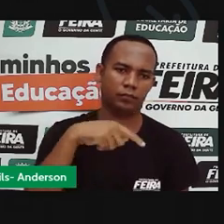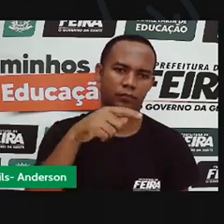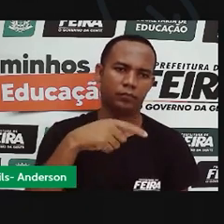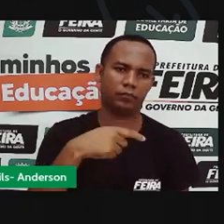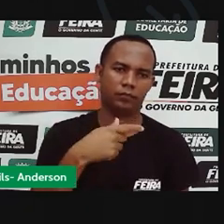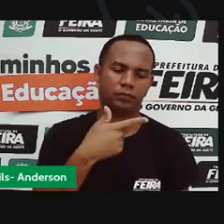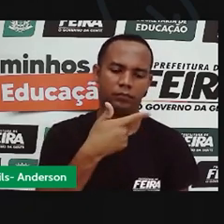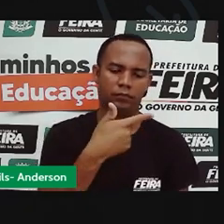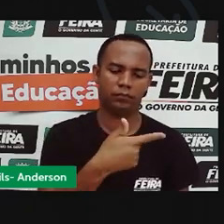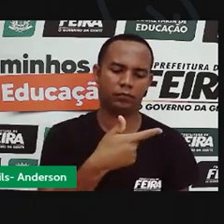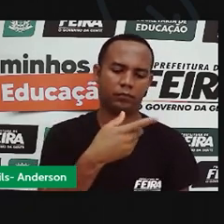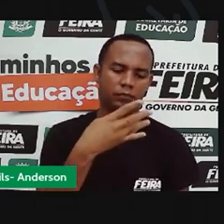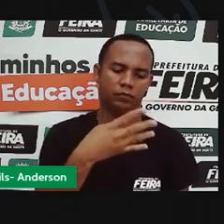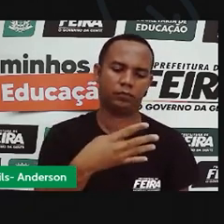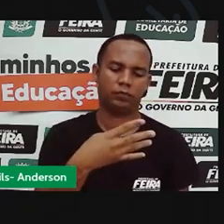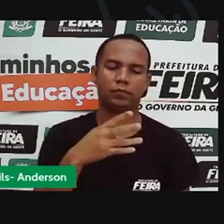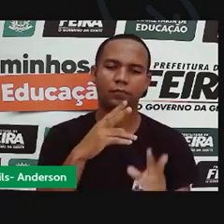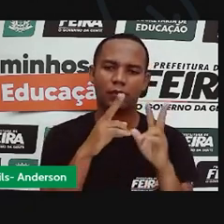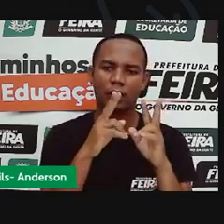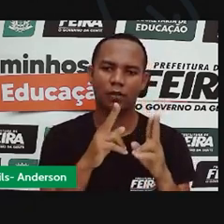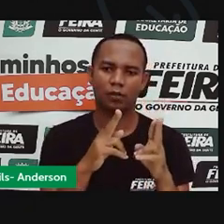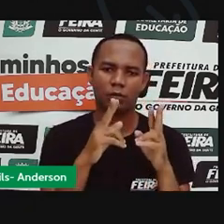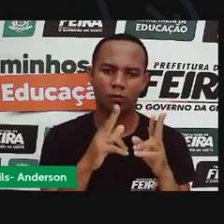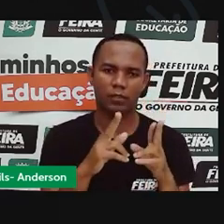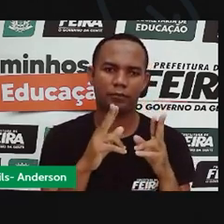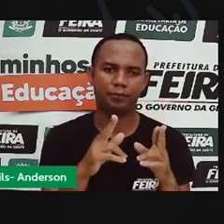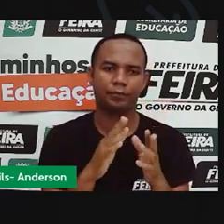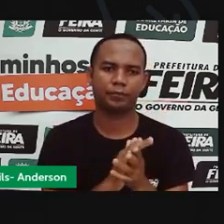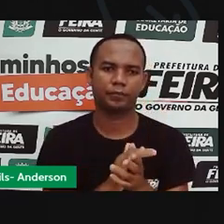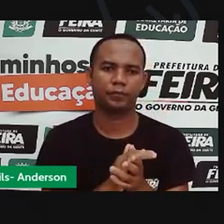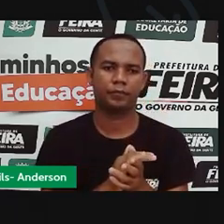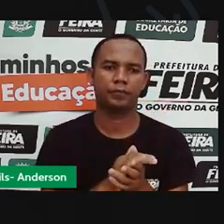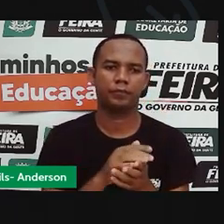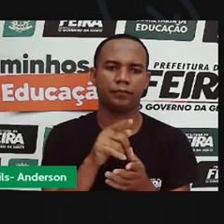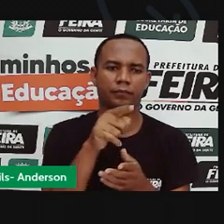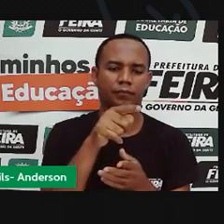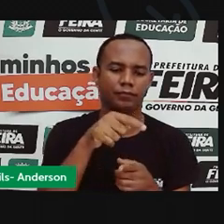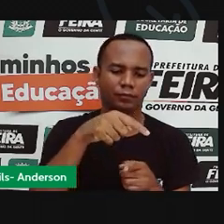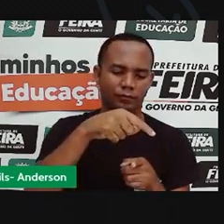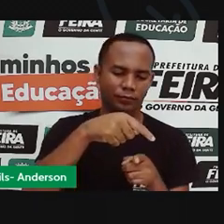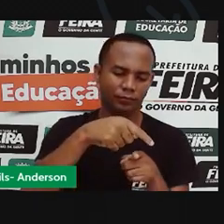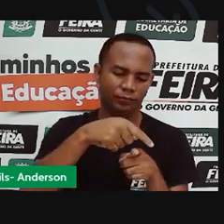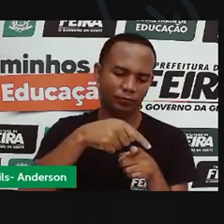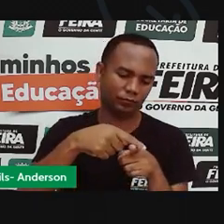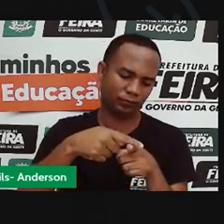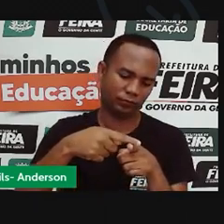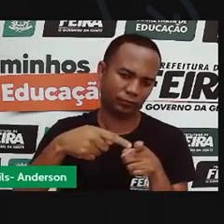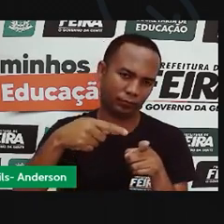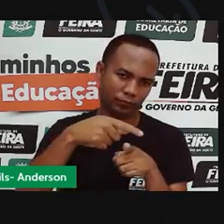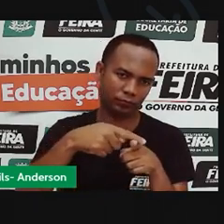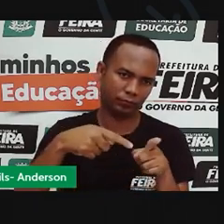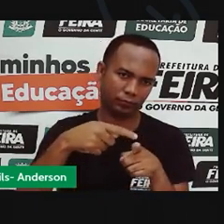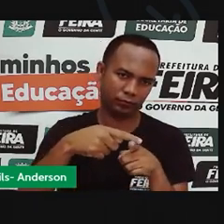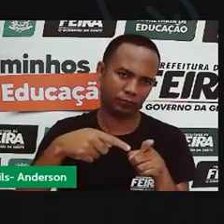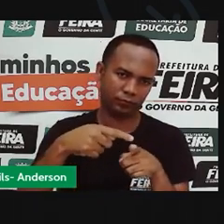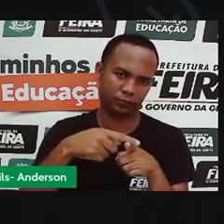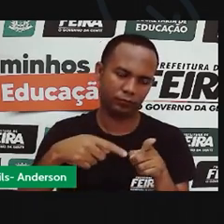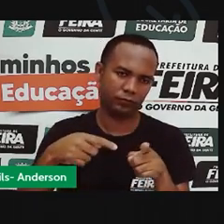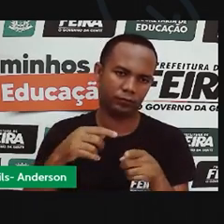e 24 também. Então, a Pro marcou uma cruzinha aonde deu 12.